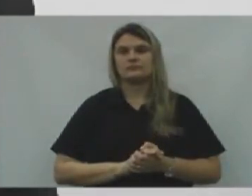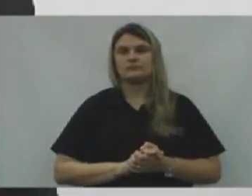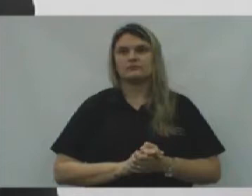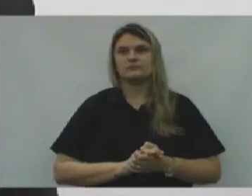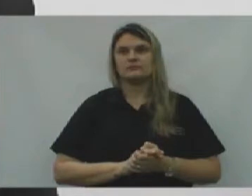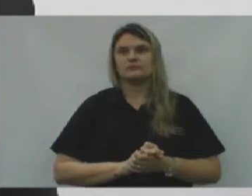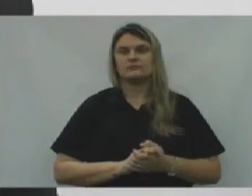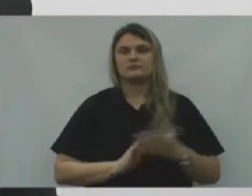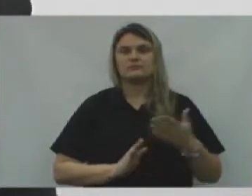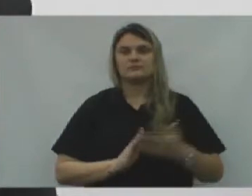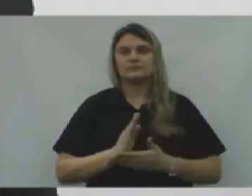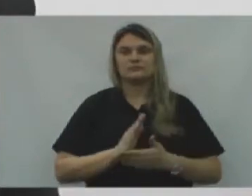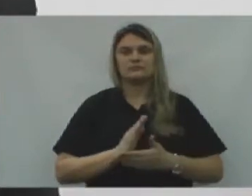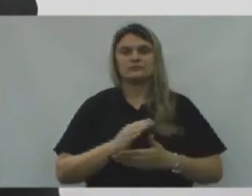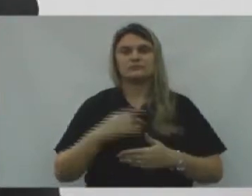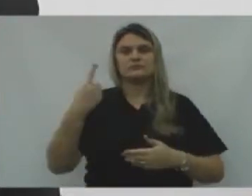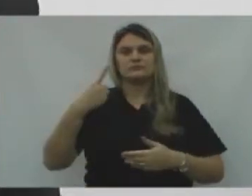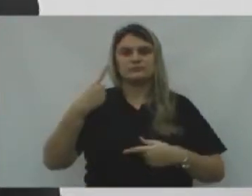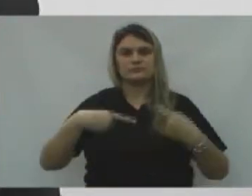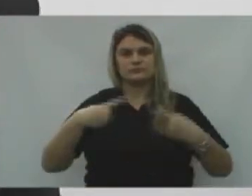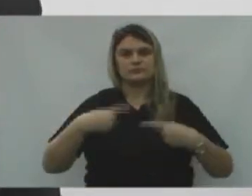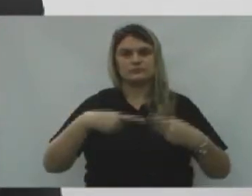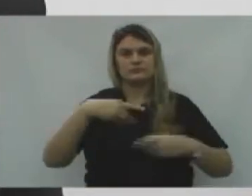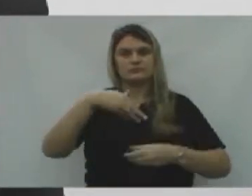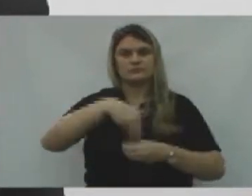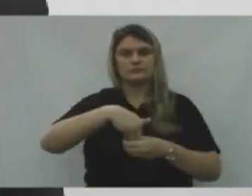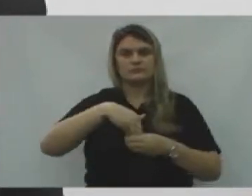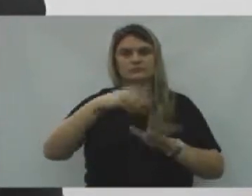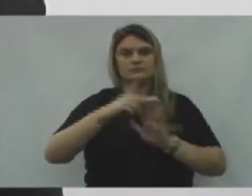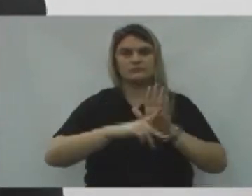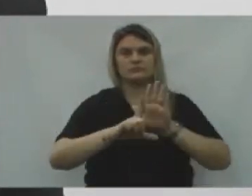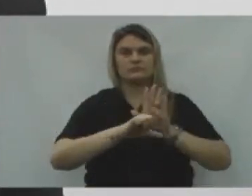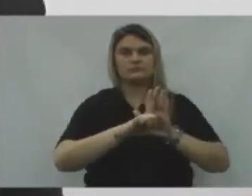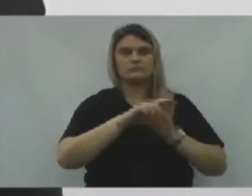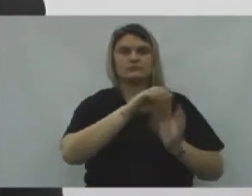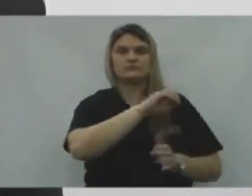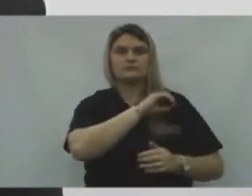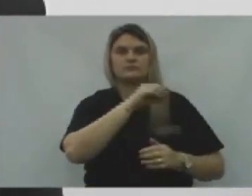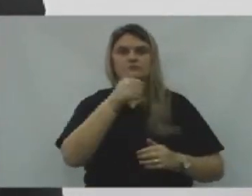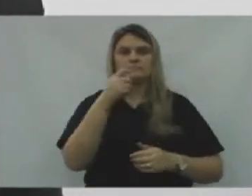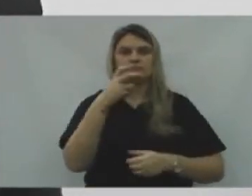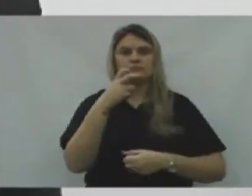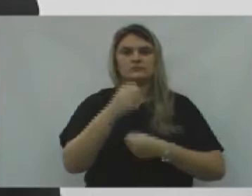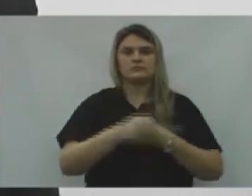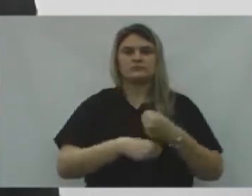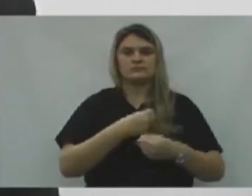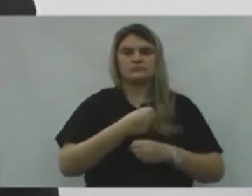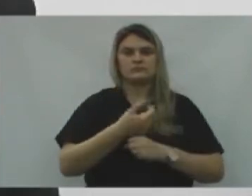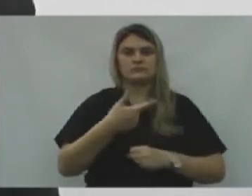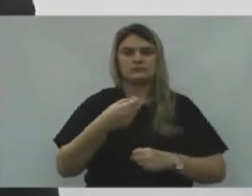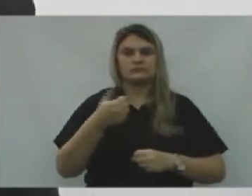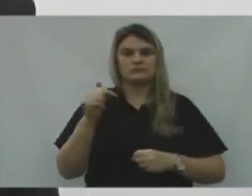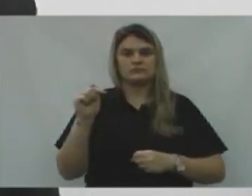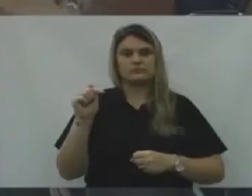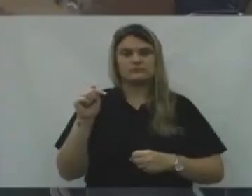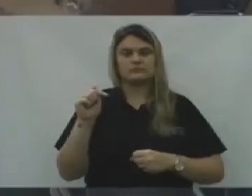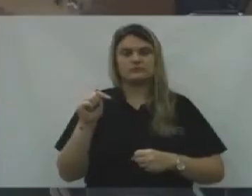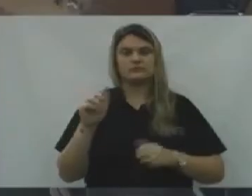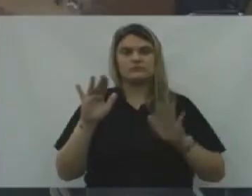Aprovado. Em primeira discussão, E votação do projeto de lei ordinária Número 15, 2017.